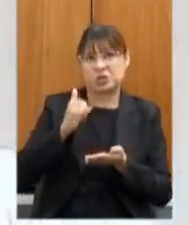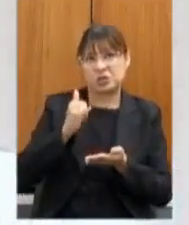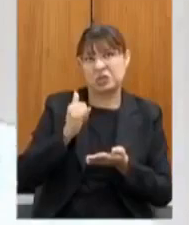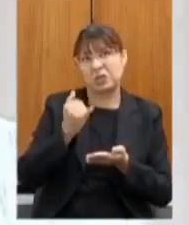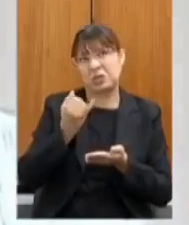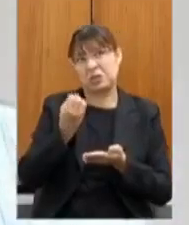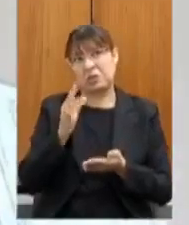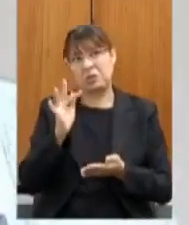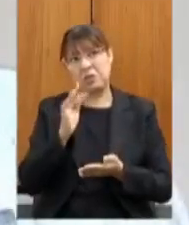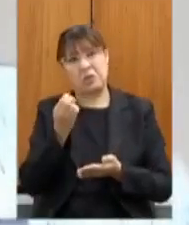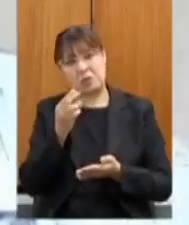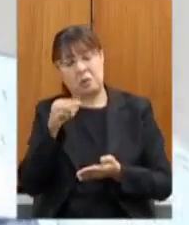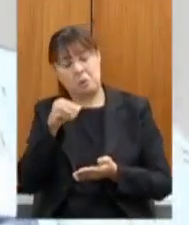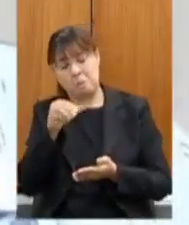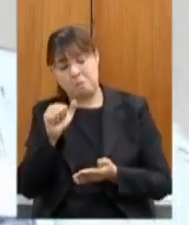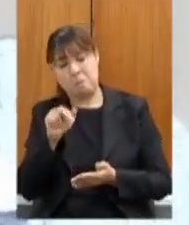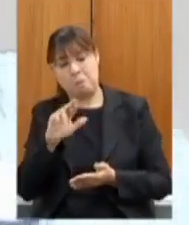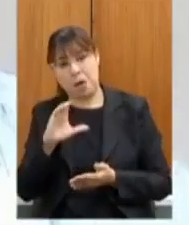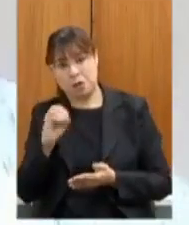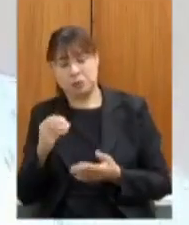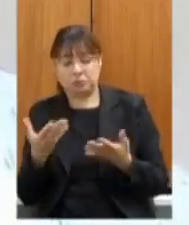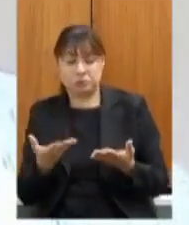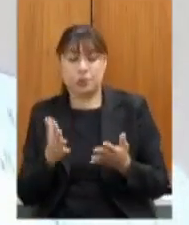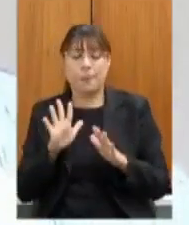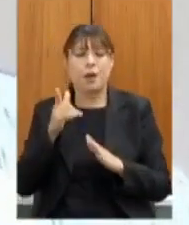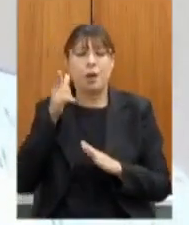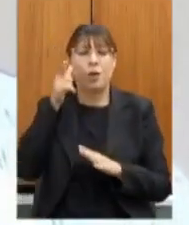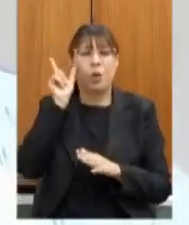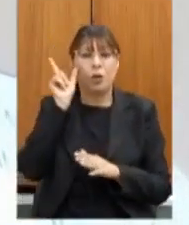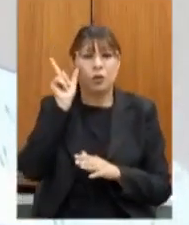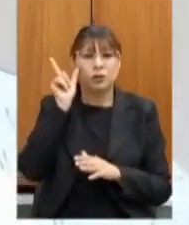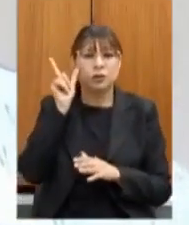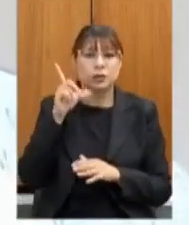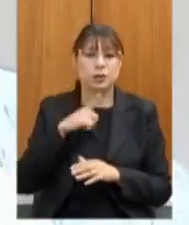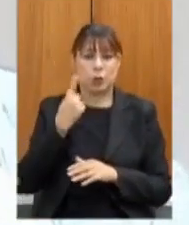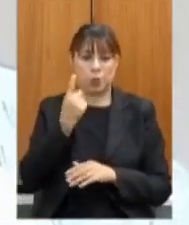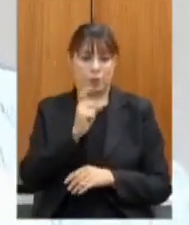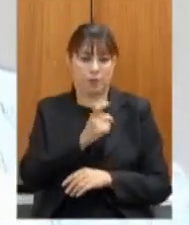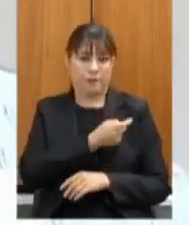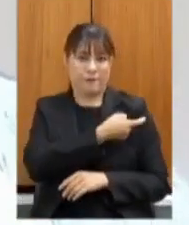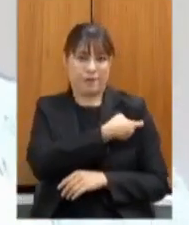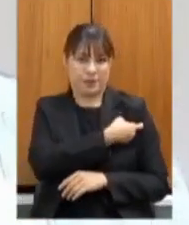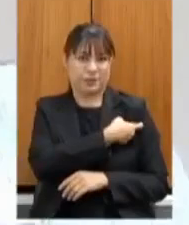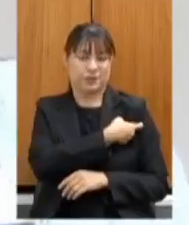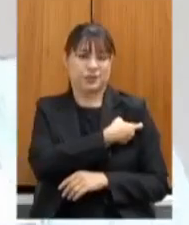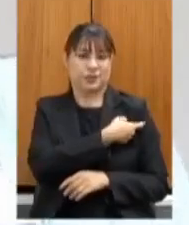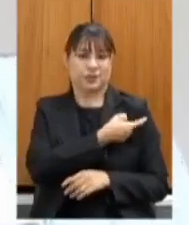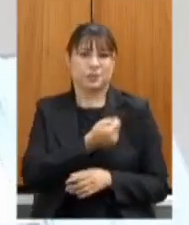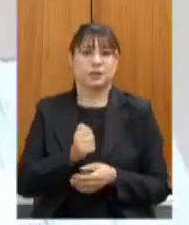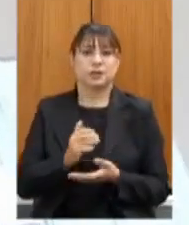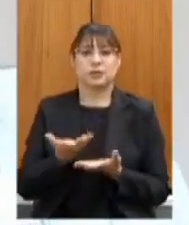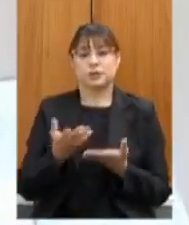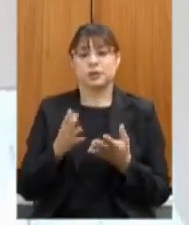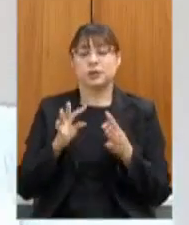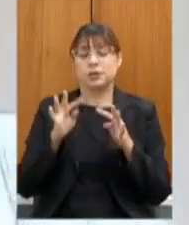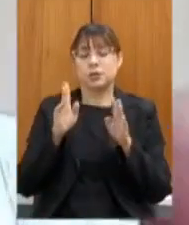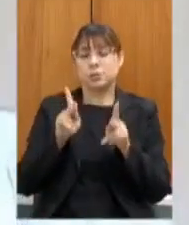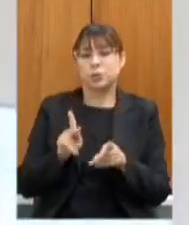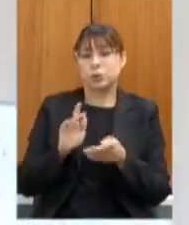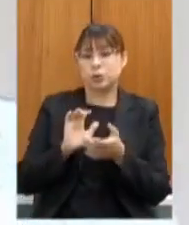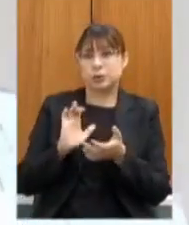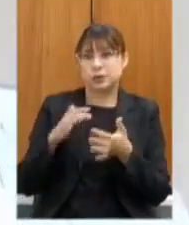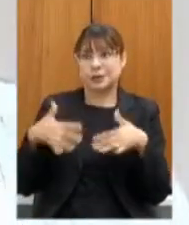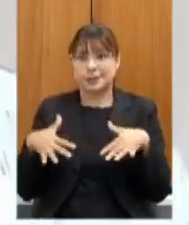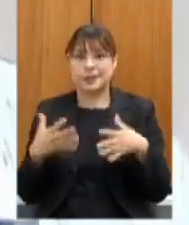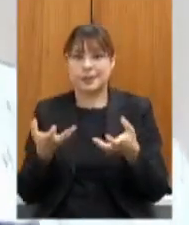mas ontem por exemplo uma determinada vacina que gerava uma séria expectativa deu problemas